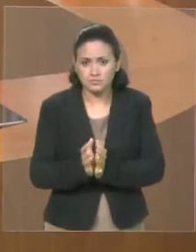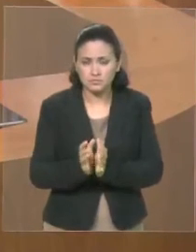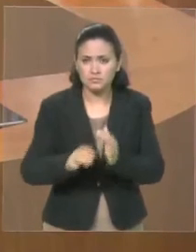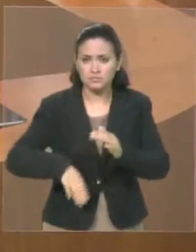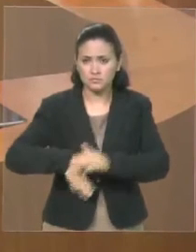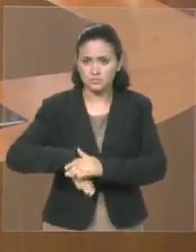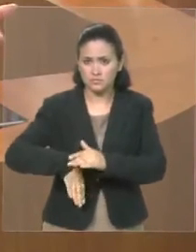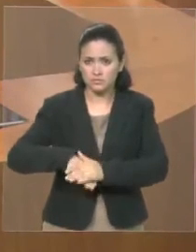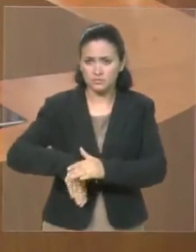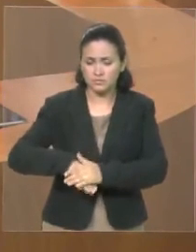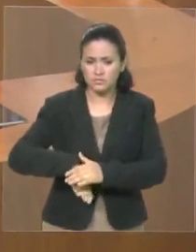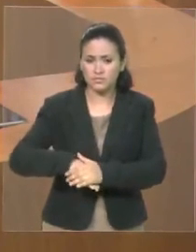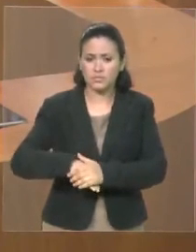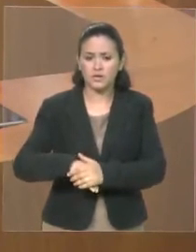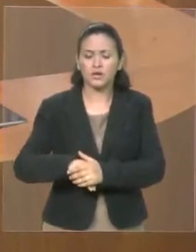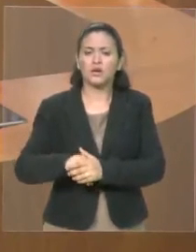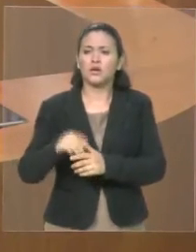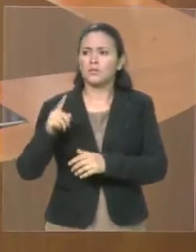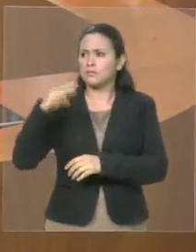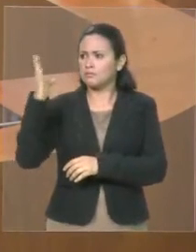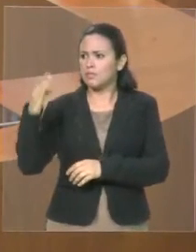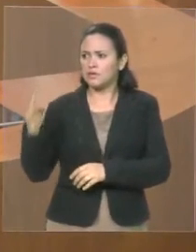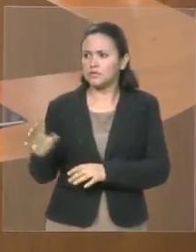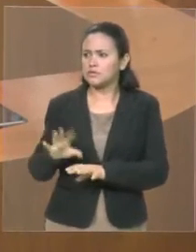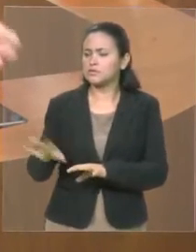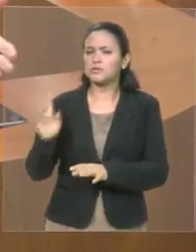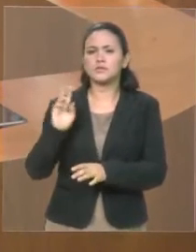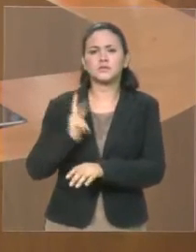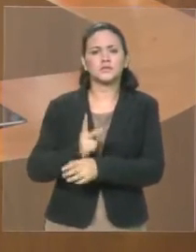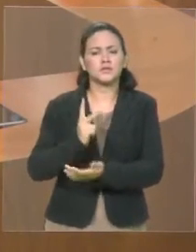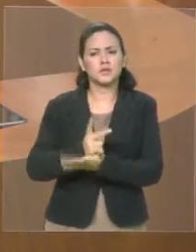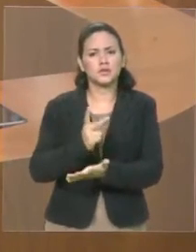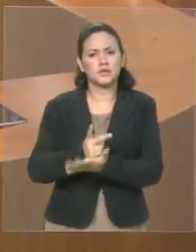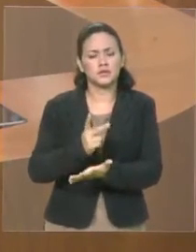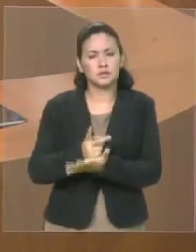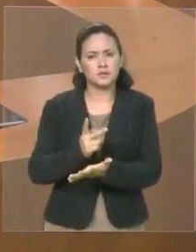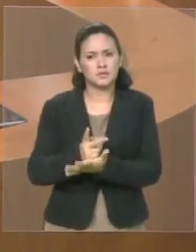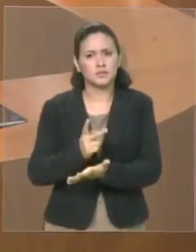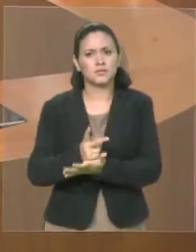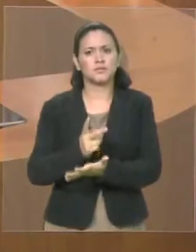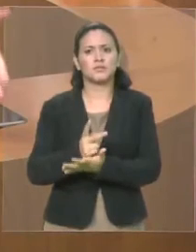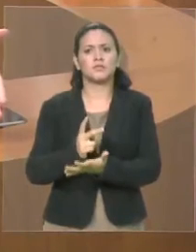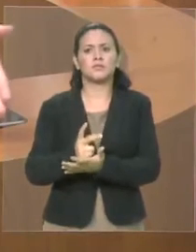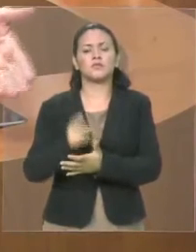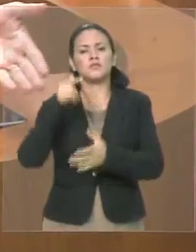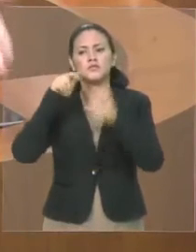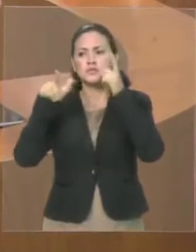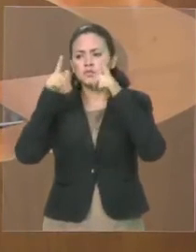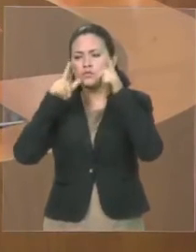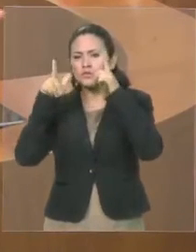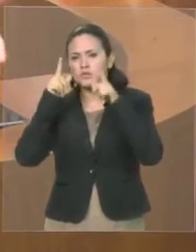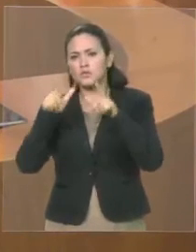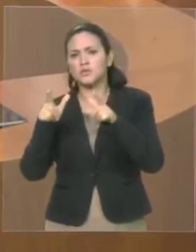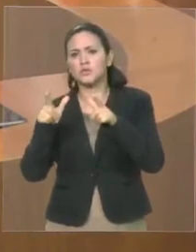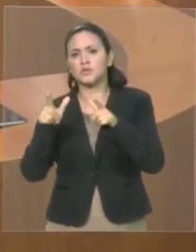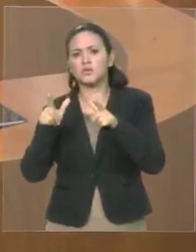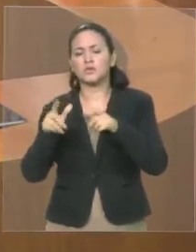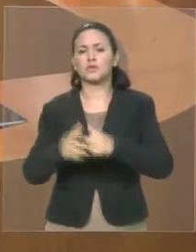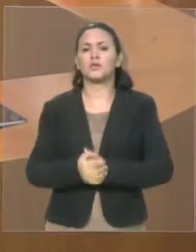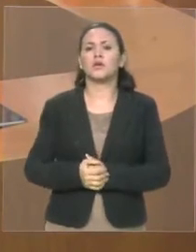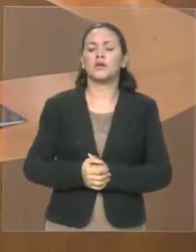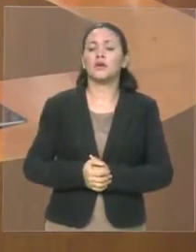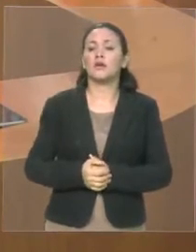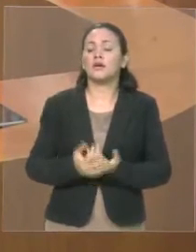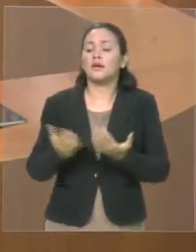estão sempre na elite do futebol, passaram pela Série B. Cito o Vasco da Gama, que hoje está na Série B,